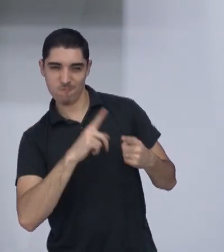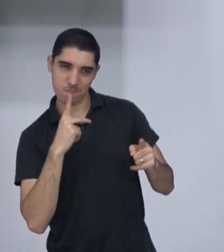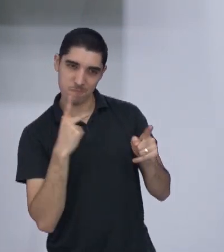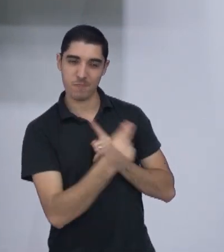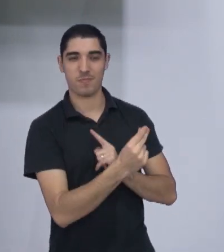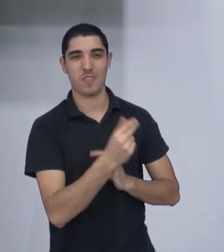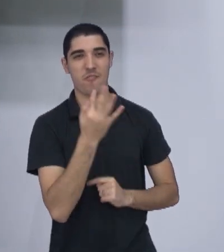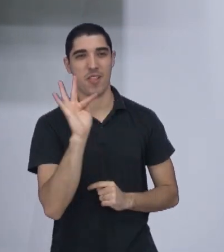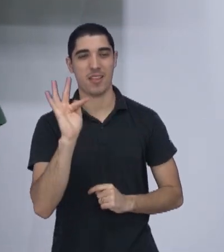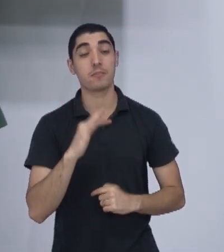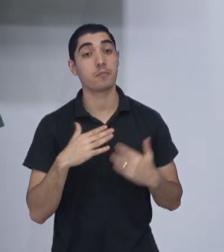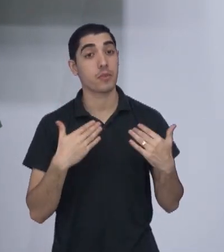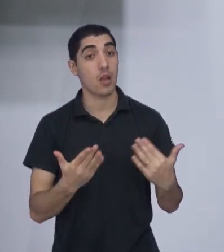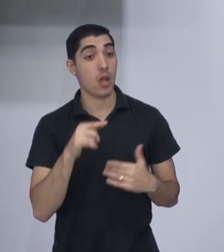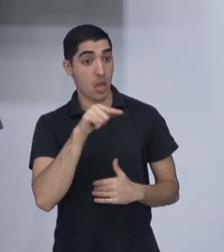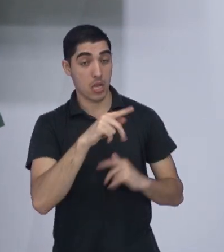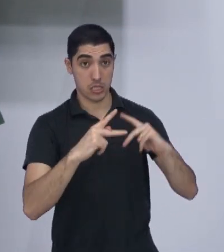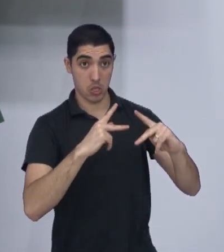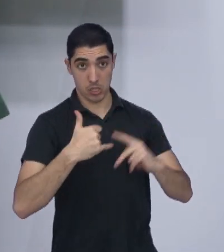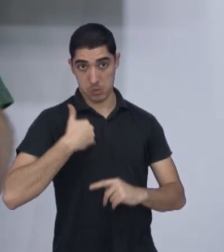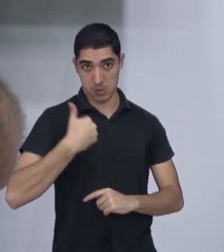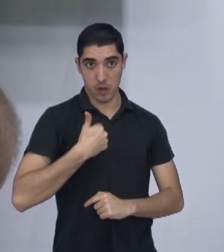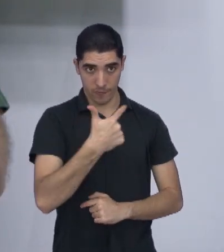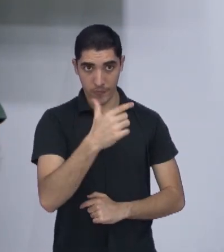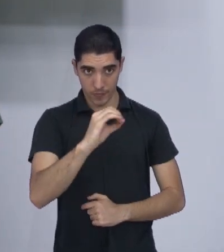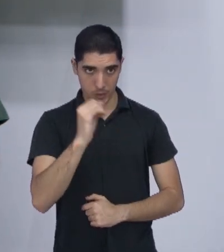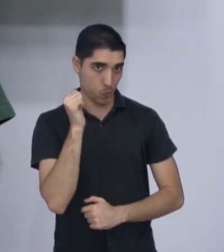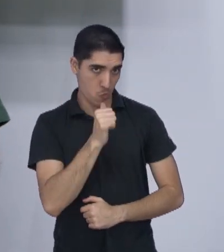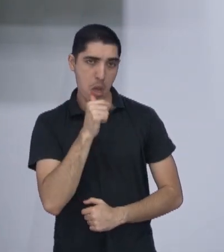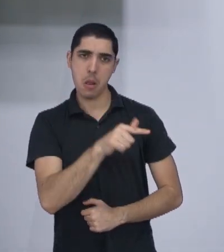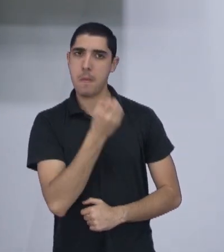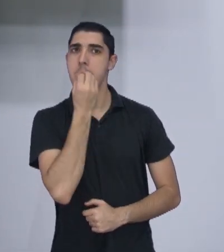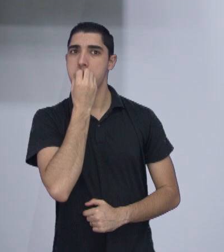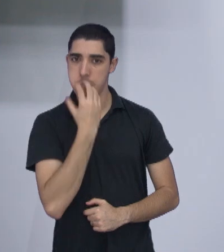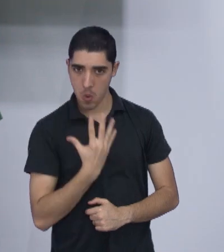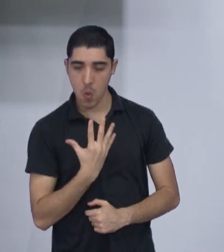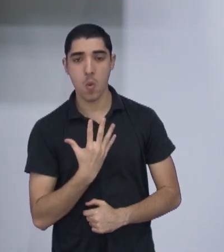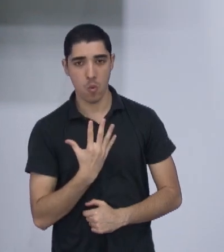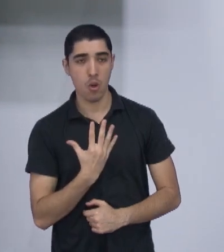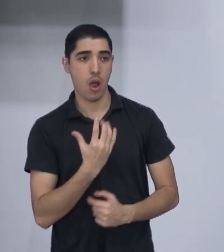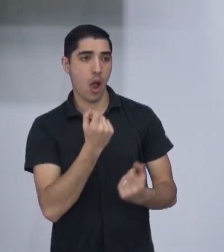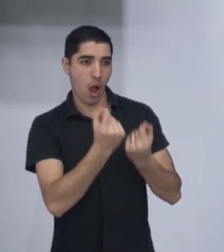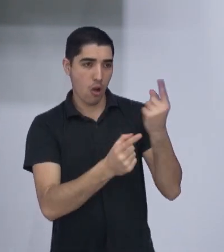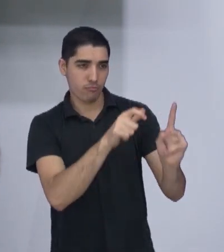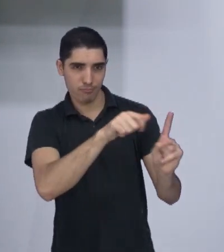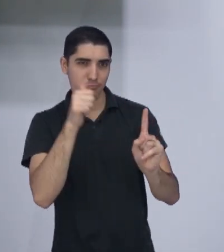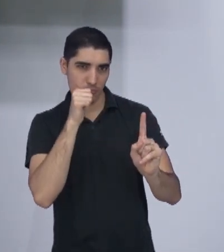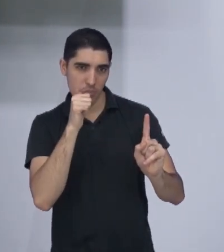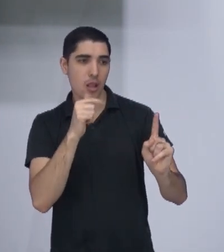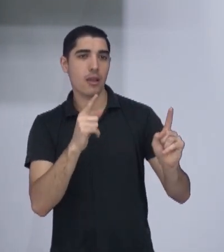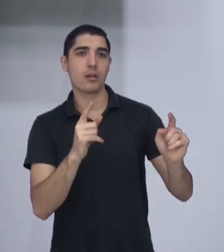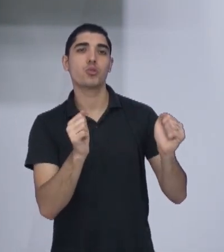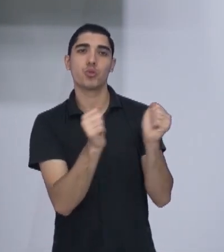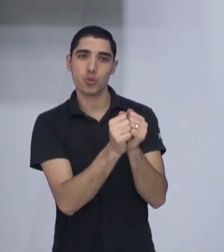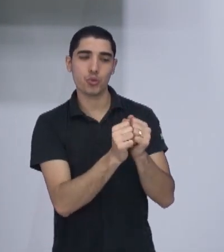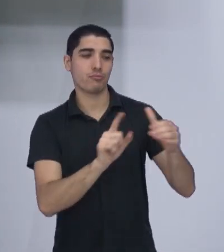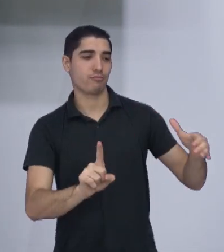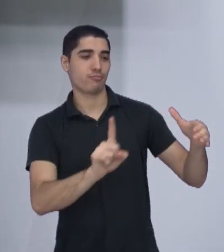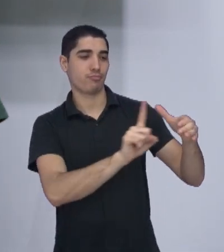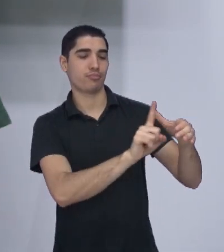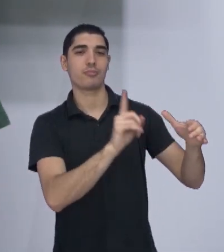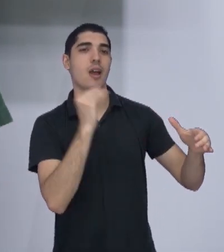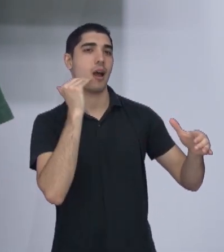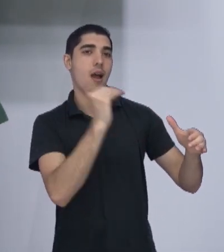Sub-20 do São José é muito bom, né? Como algumas peças, algumas jogadoras jogam também o adulto, então pegam essa experiência do